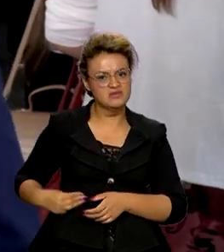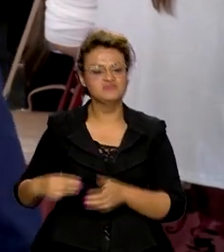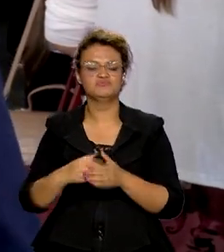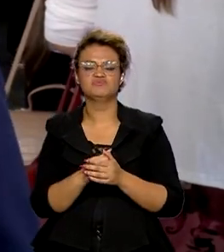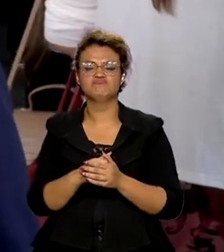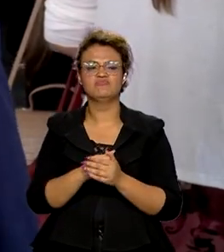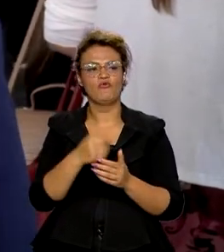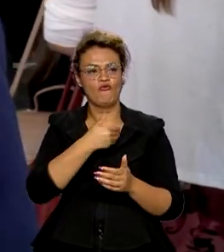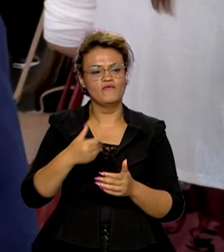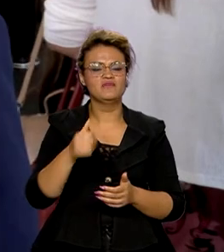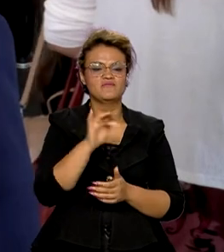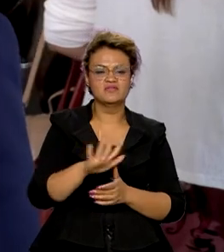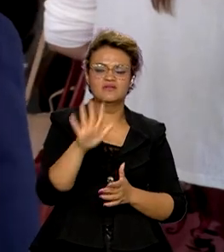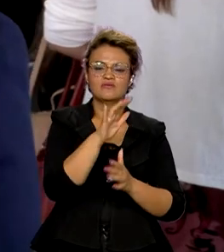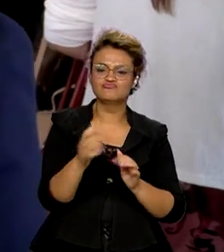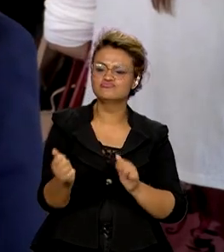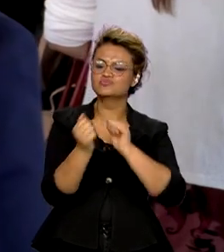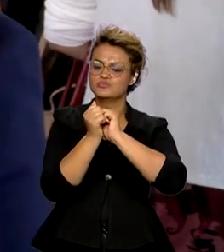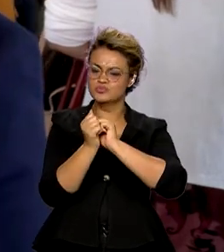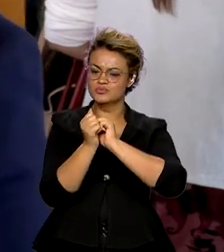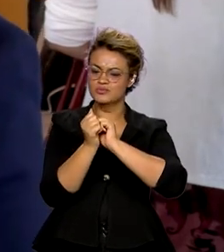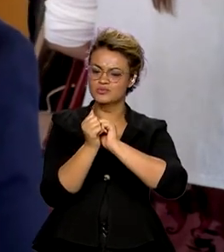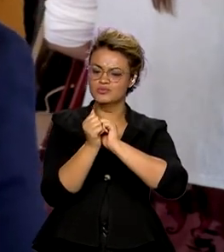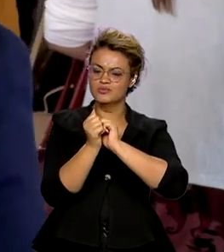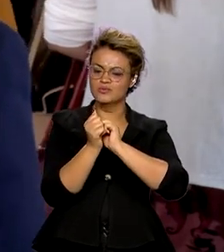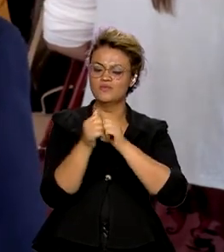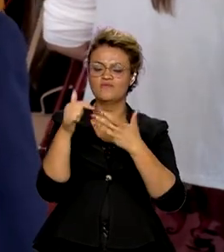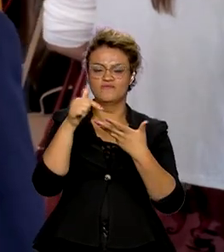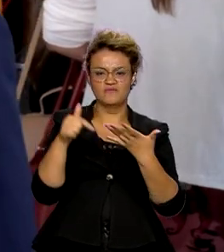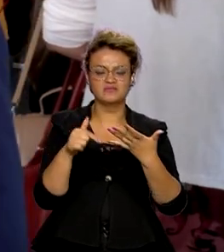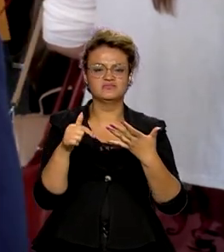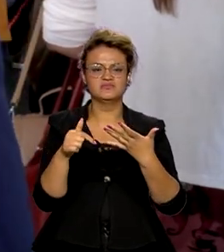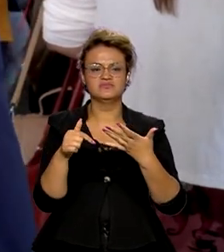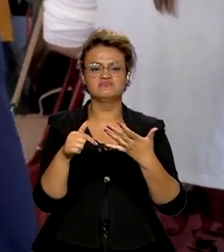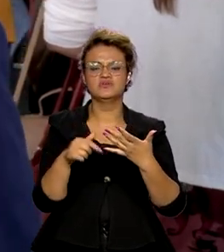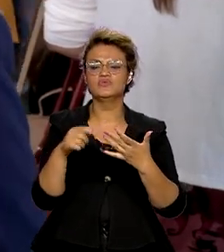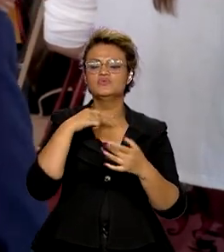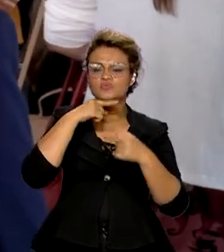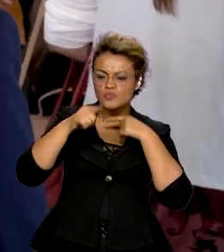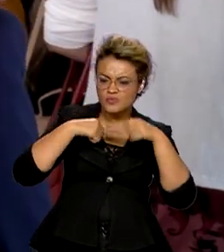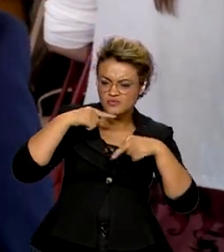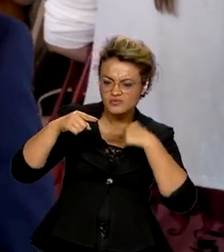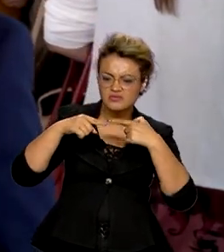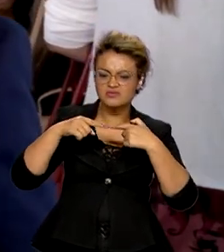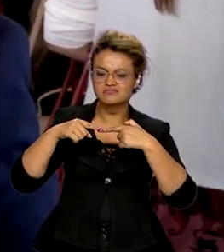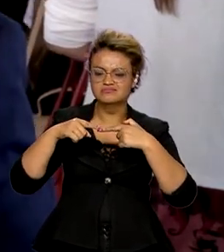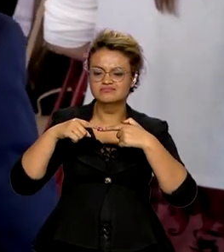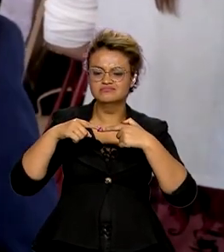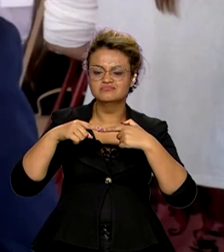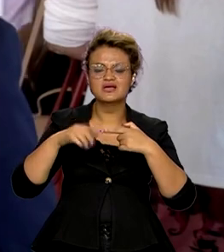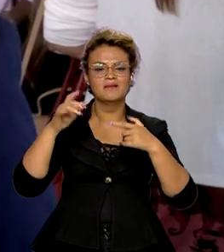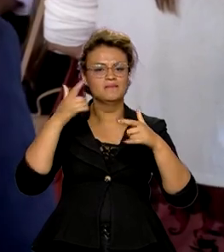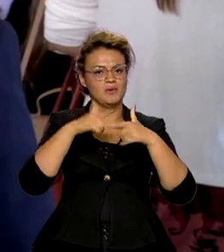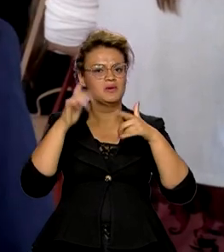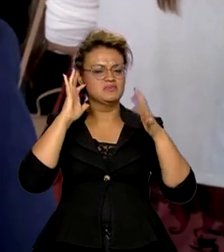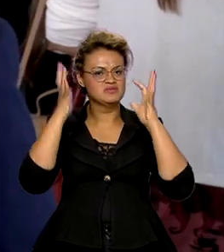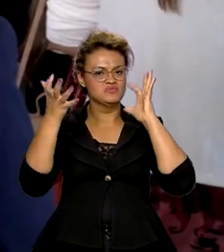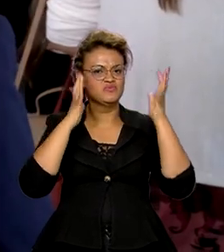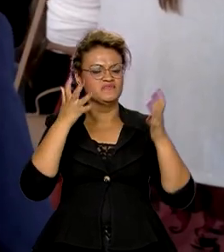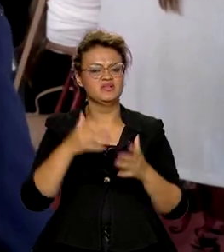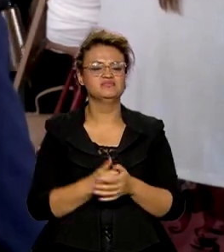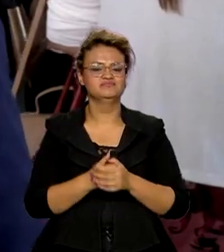é aproximar o governo federal, oferecendo os serviços, tirando dúvidas, resolvendo problemas de